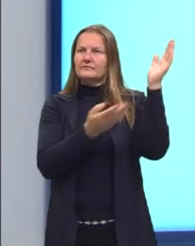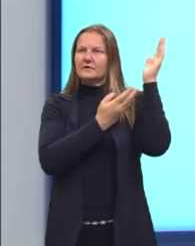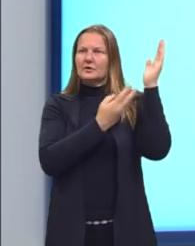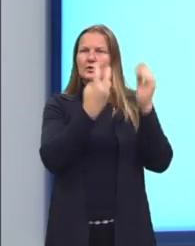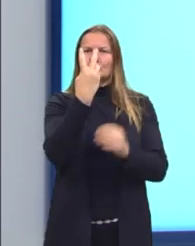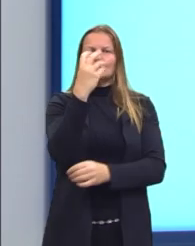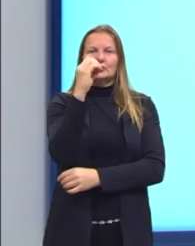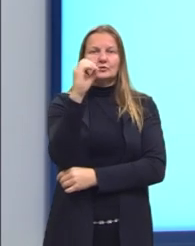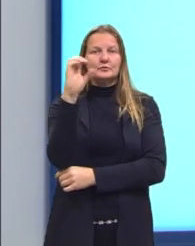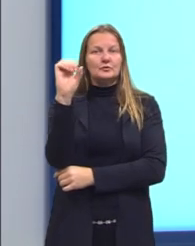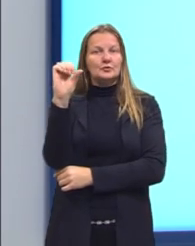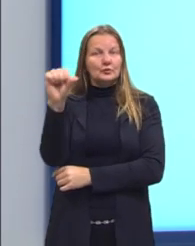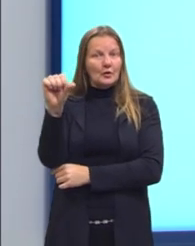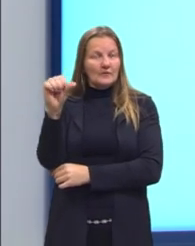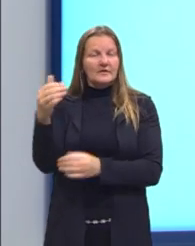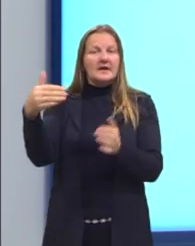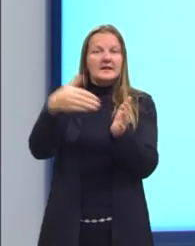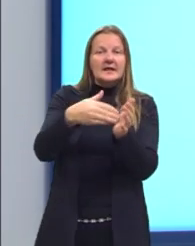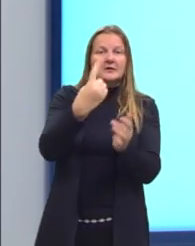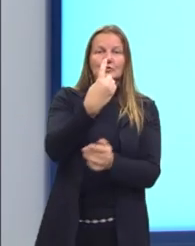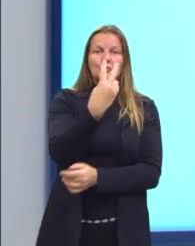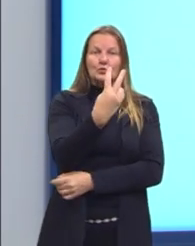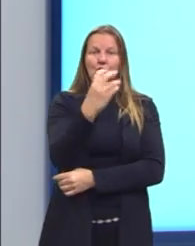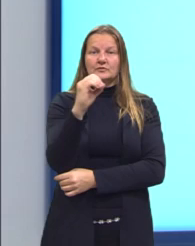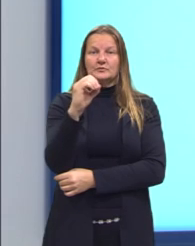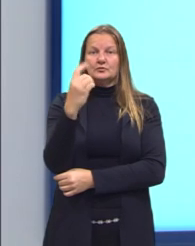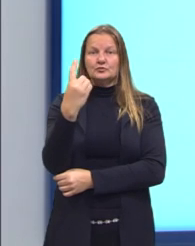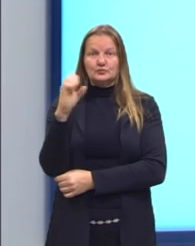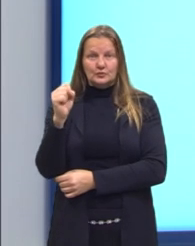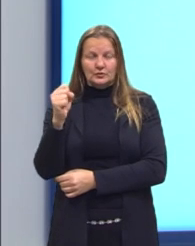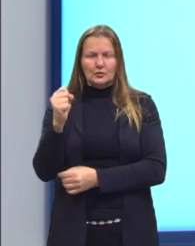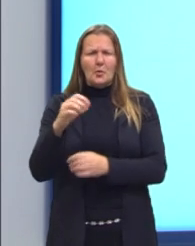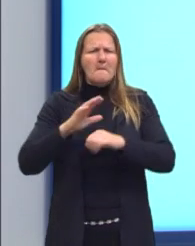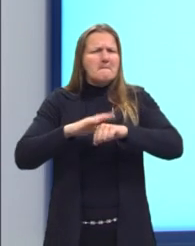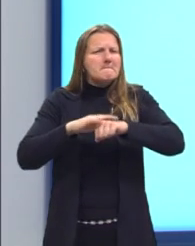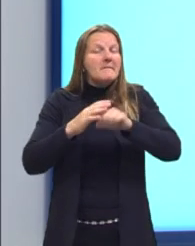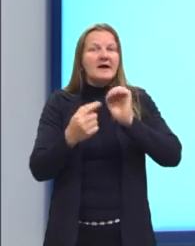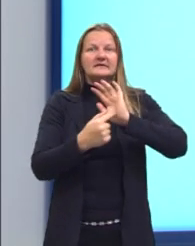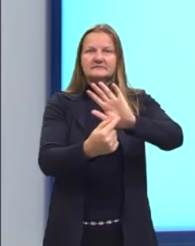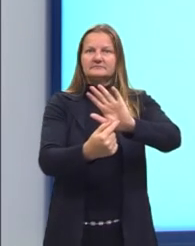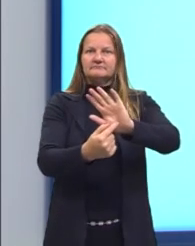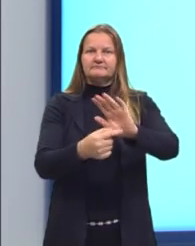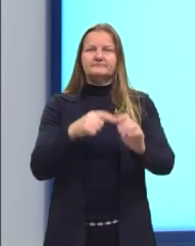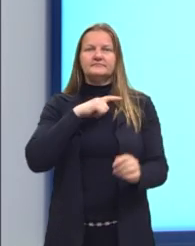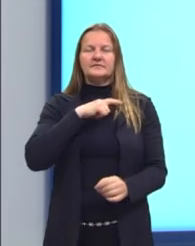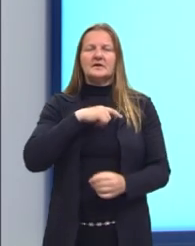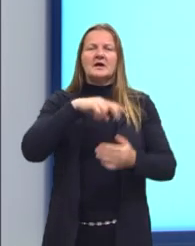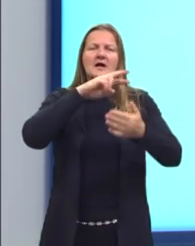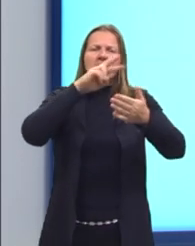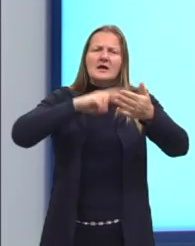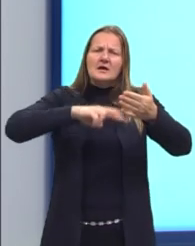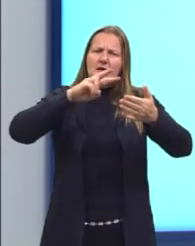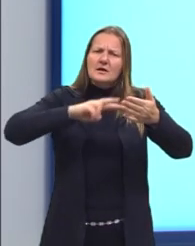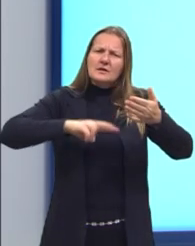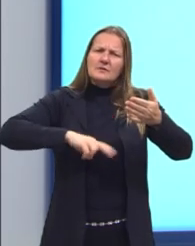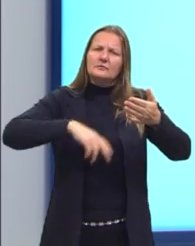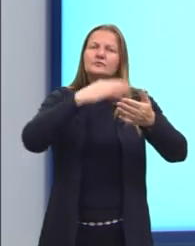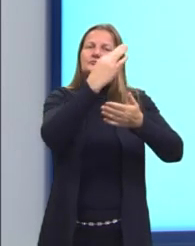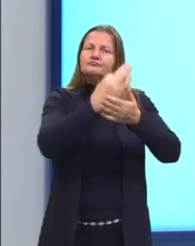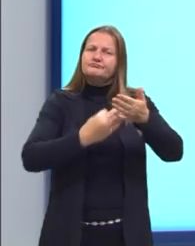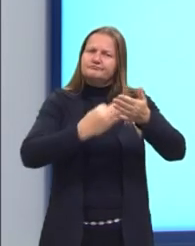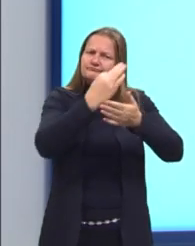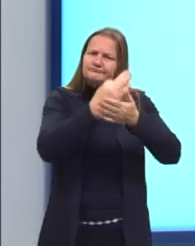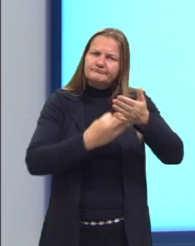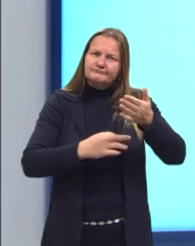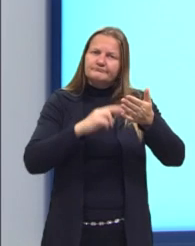2009 a 2018. E o que mais temos ali é leitura e interpretação de texto